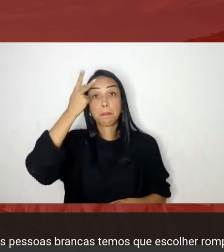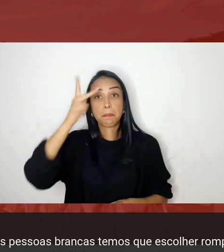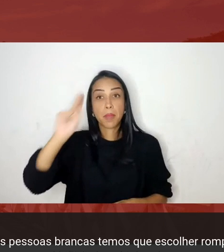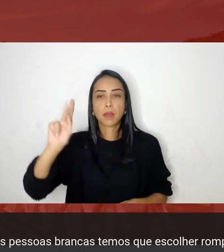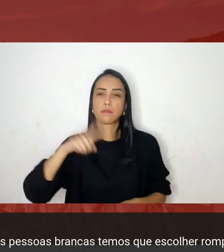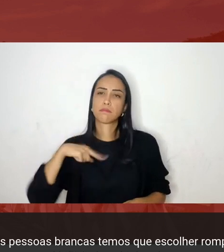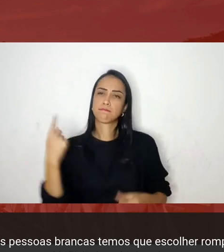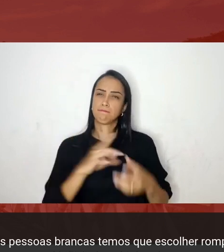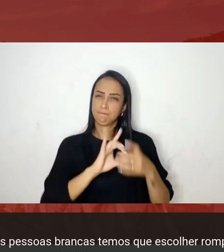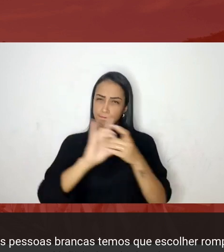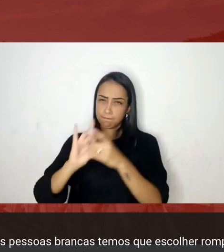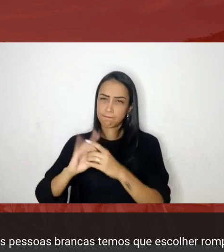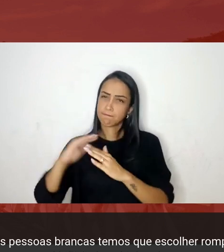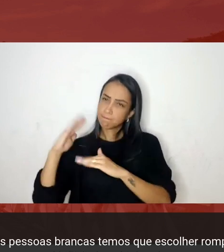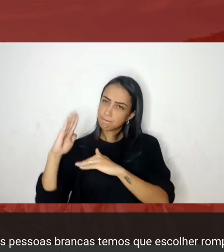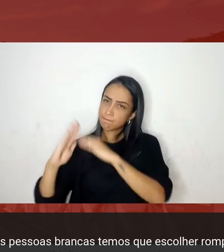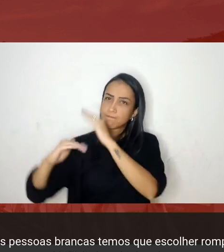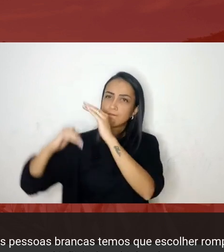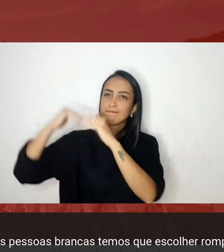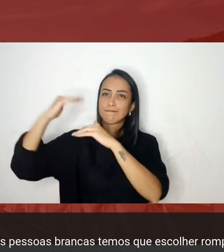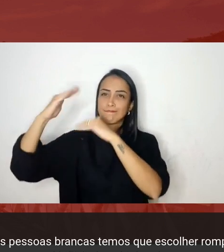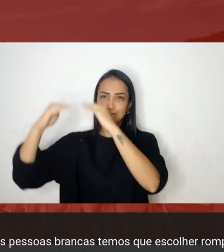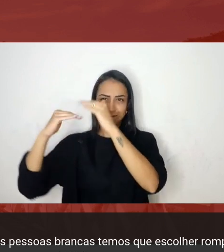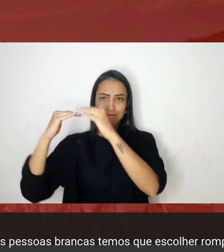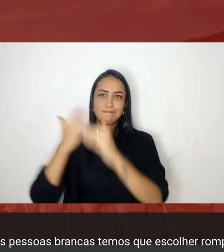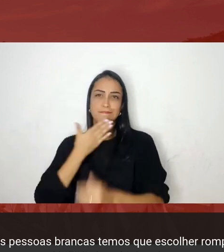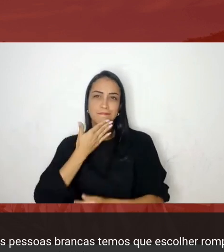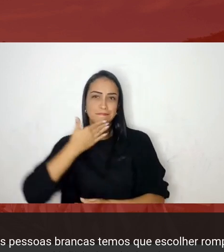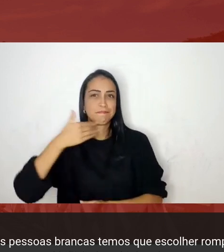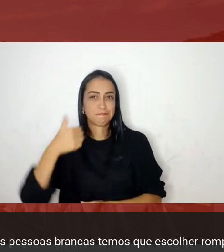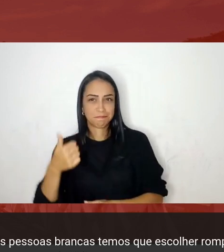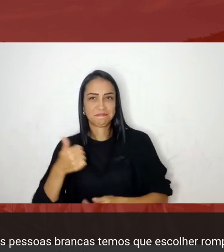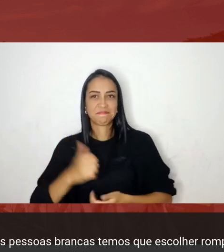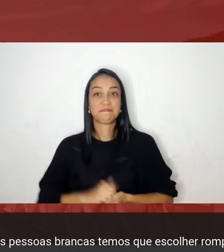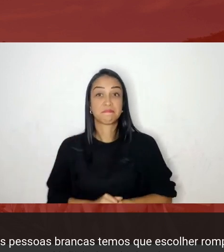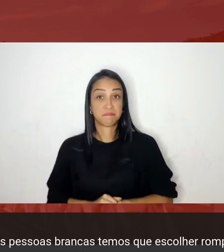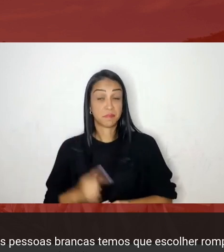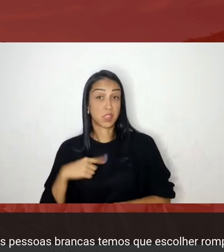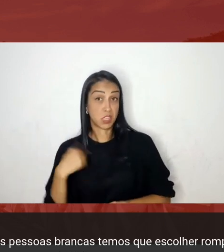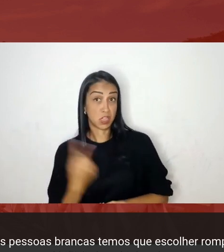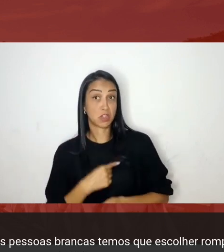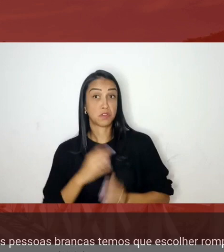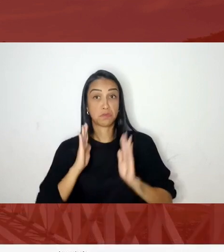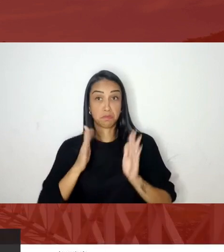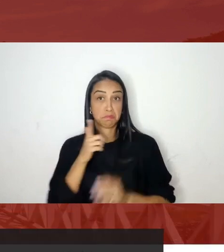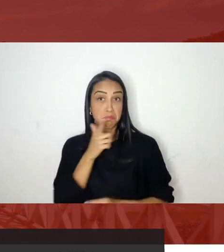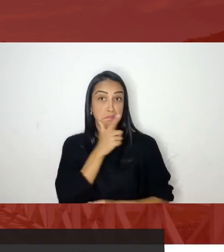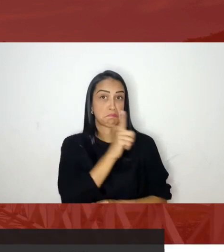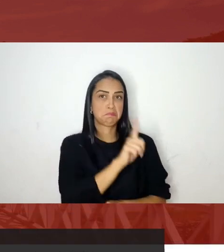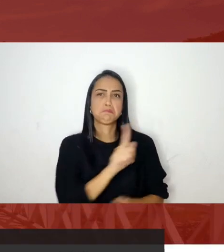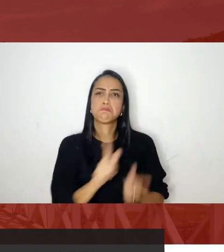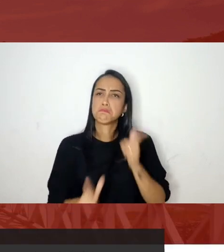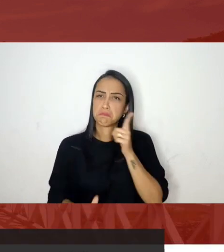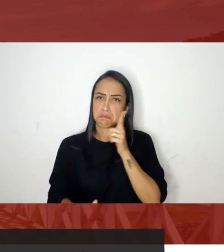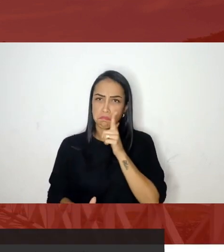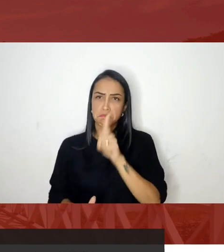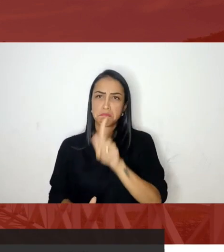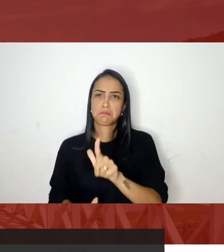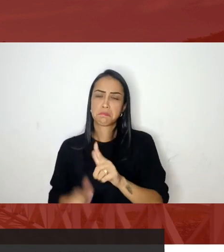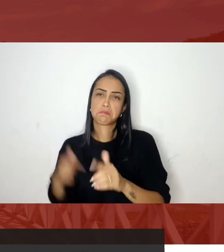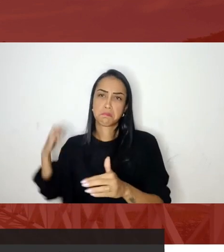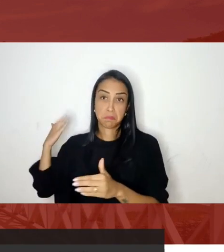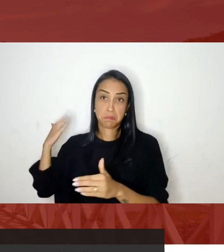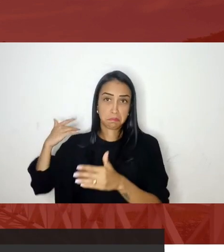nós tivemos bastante ganhos nas últimas décadas